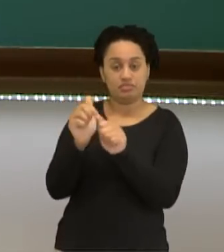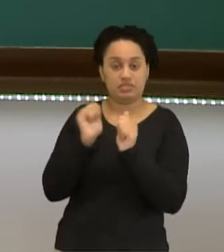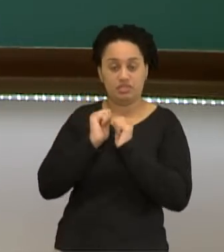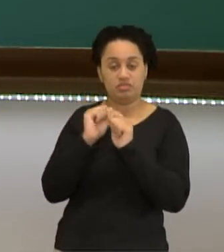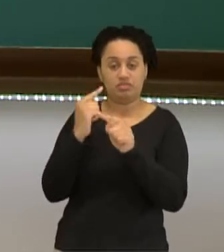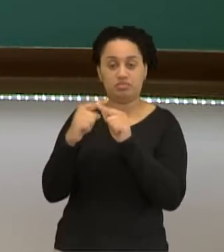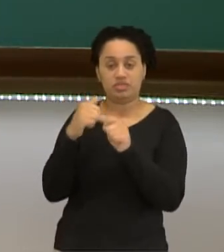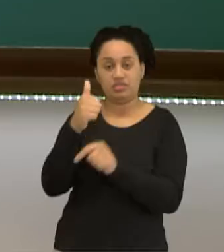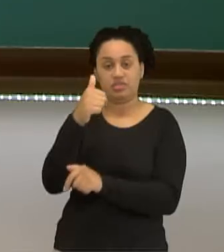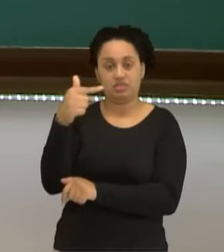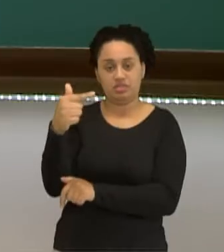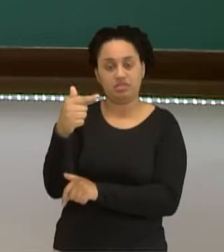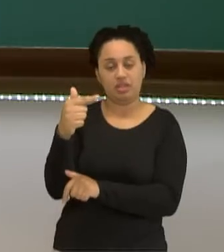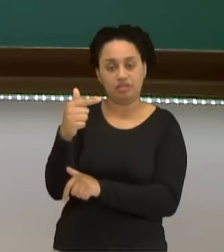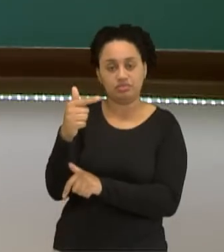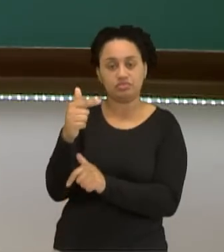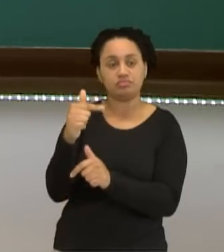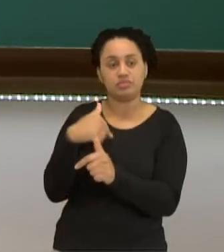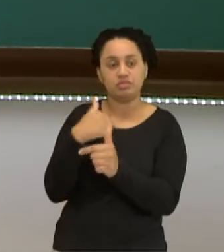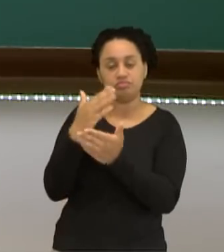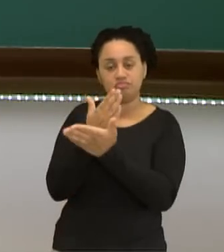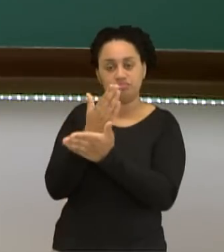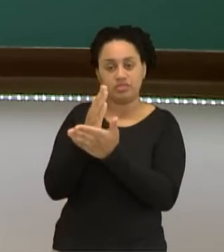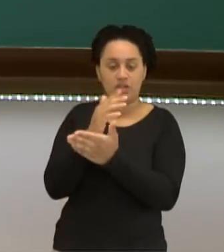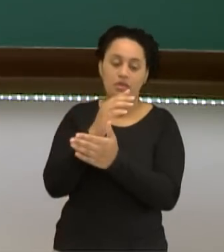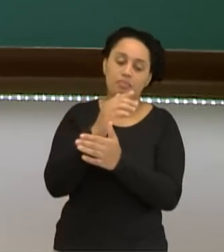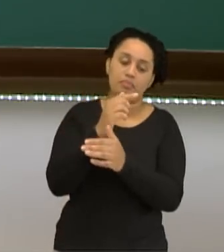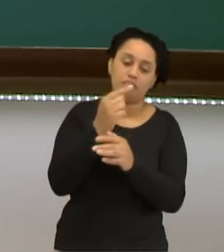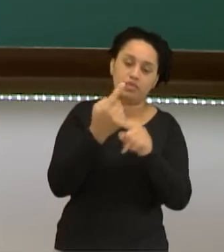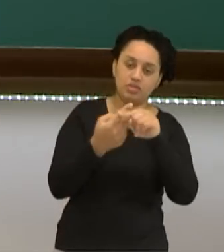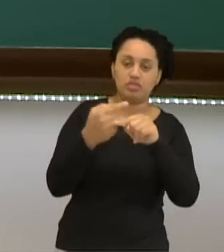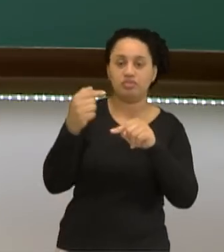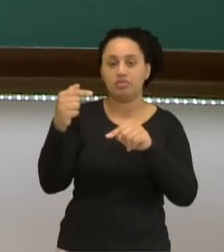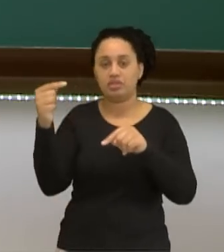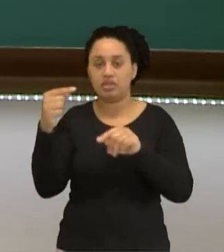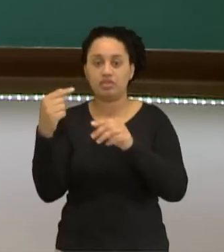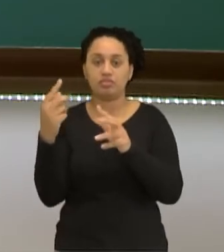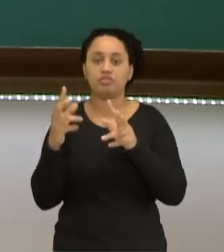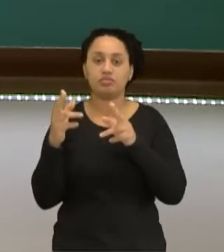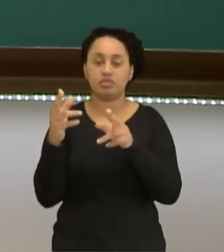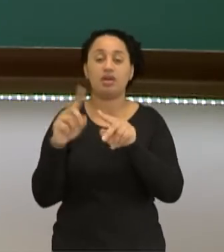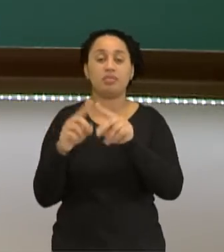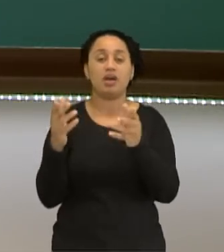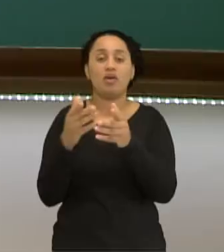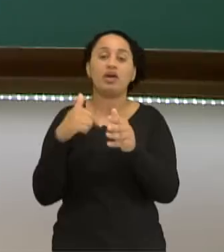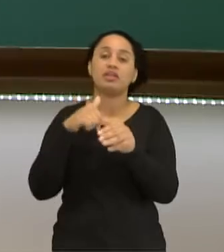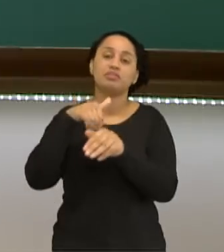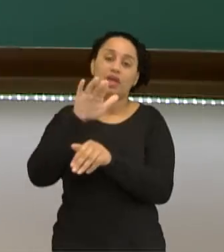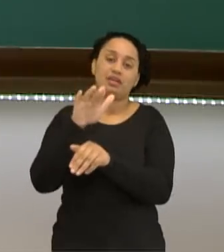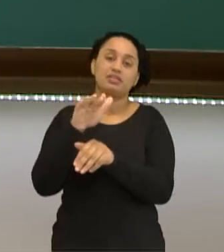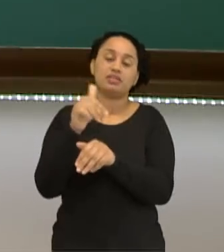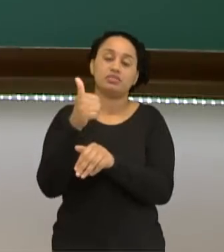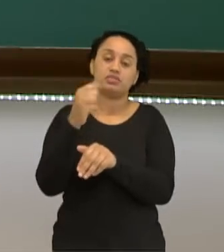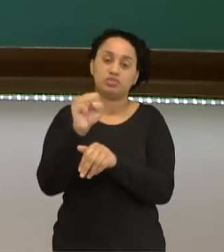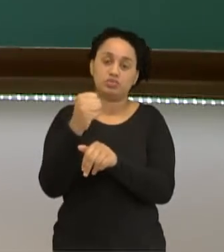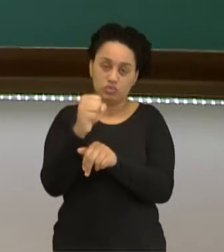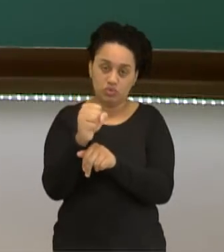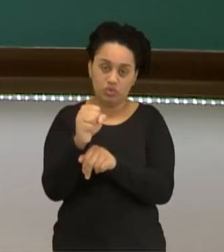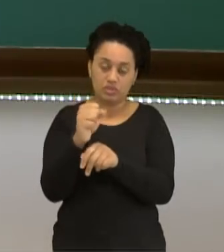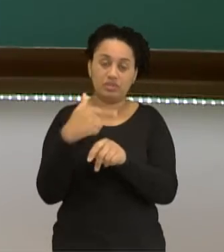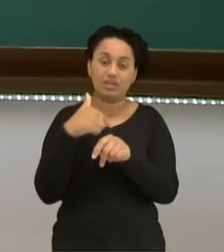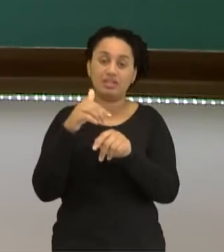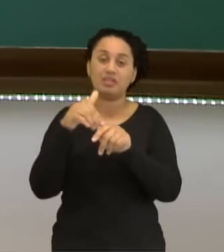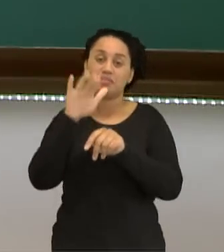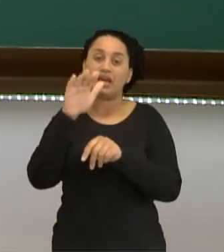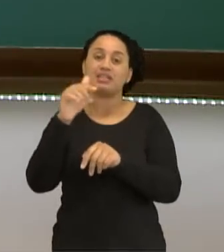17 de carga positiva e 17 de carga negativa. Porém, ele acabou de ganhar um elétron. Agora ele tem carga negativa maior do que